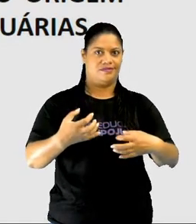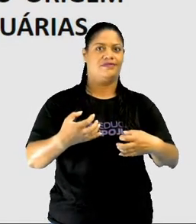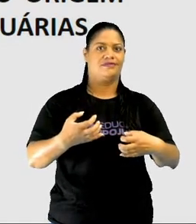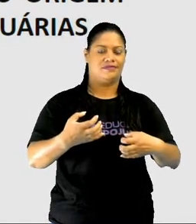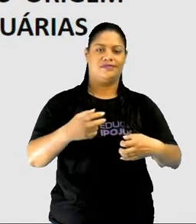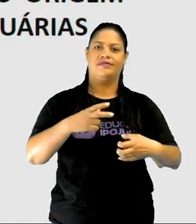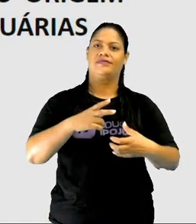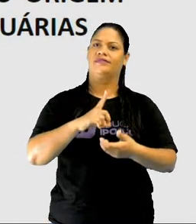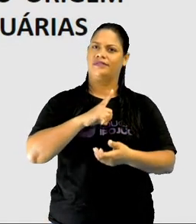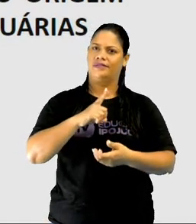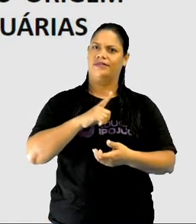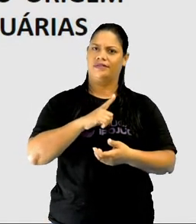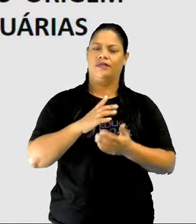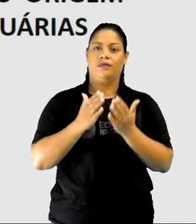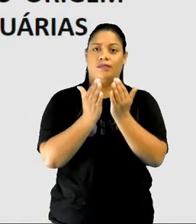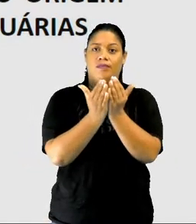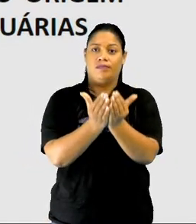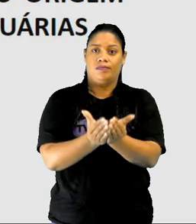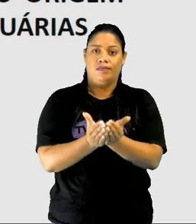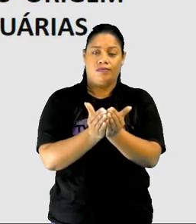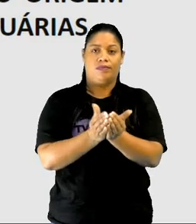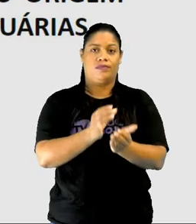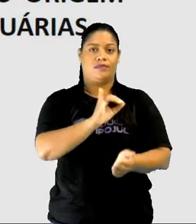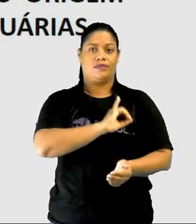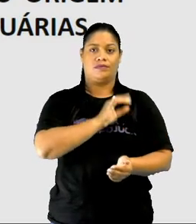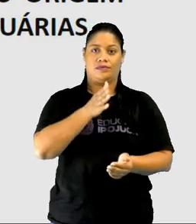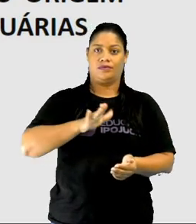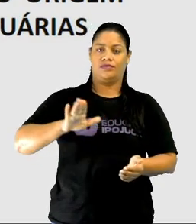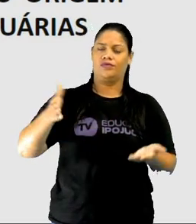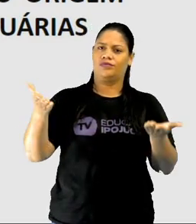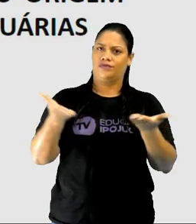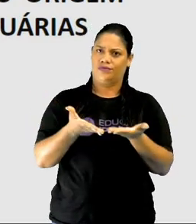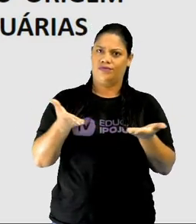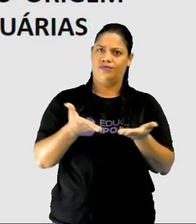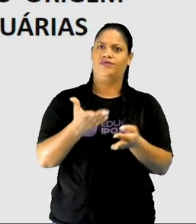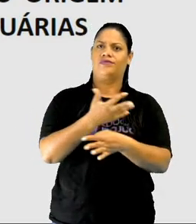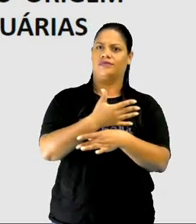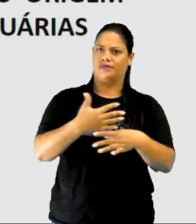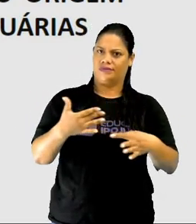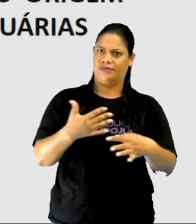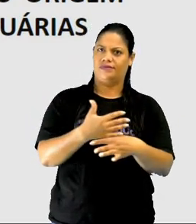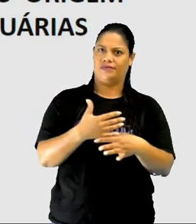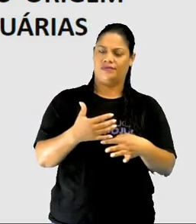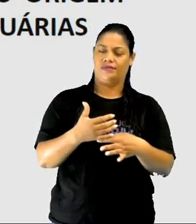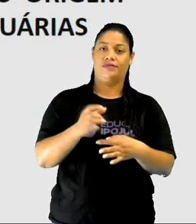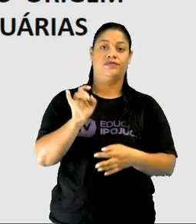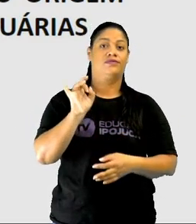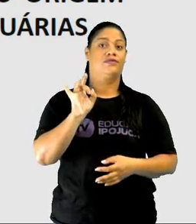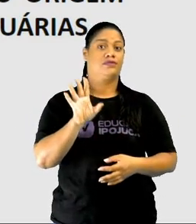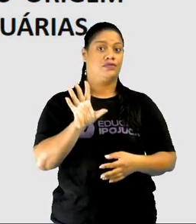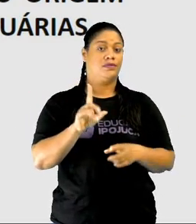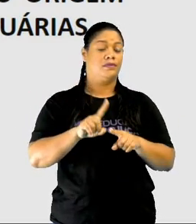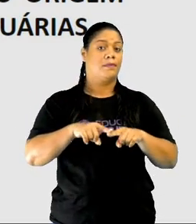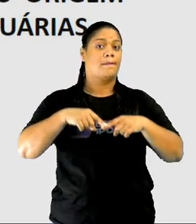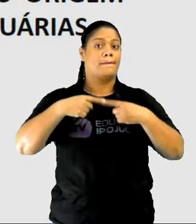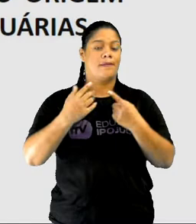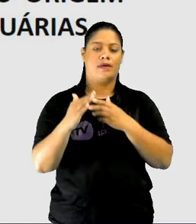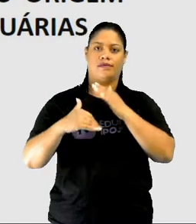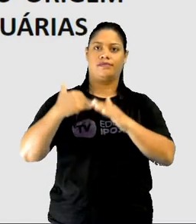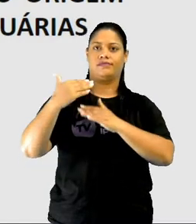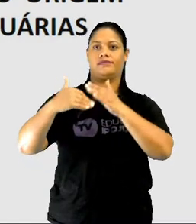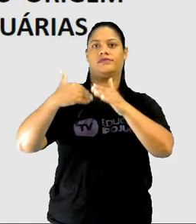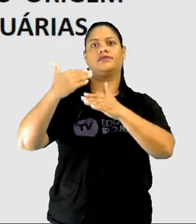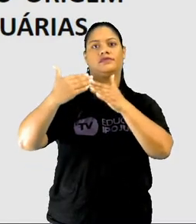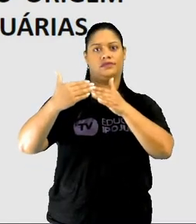portuárias. E Pojuca, por exemplo, hoje é uma cidade portuária, só que muito mais desenvolvida